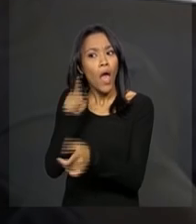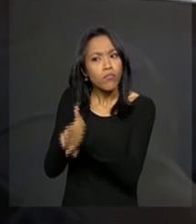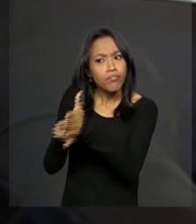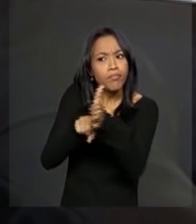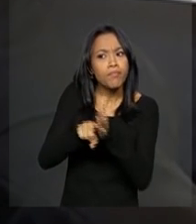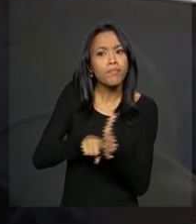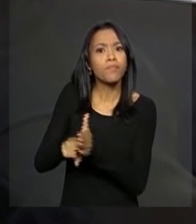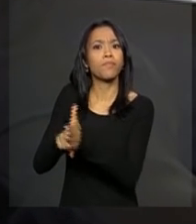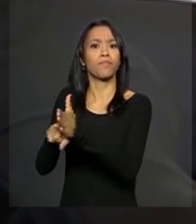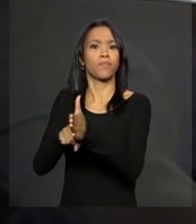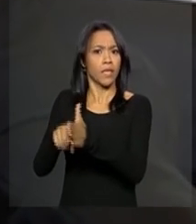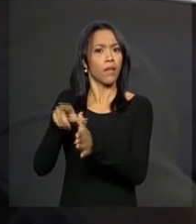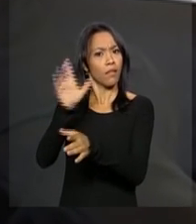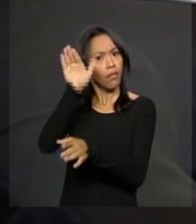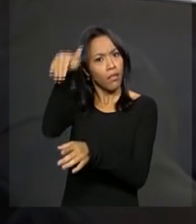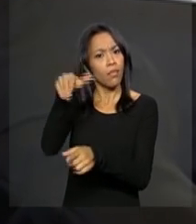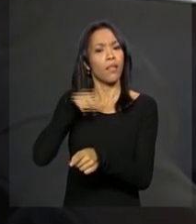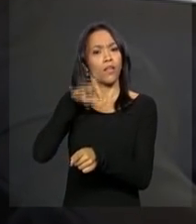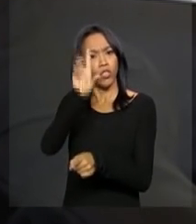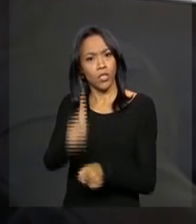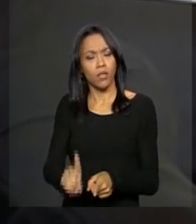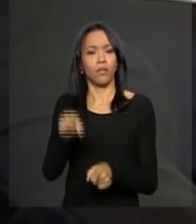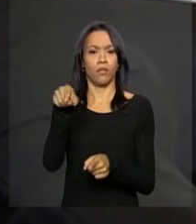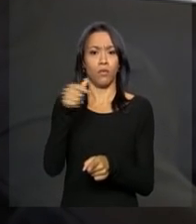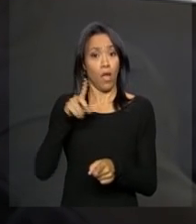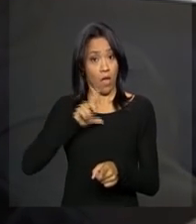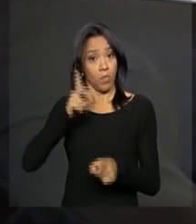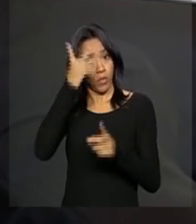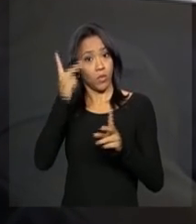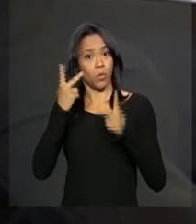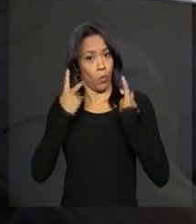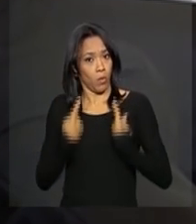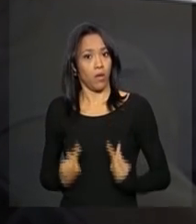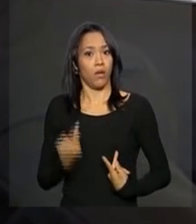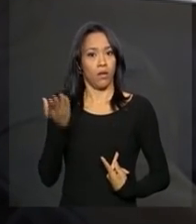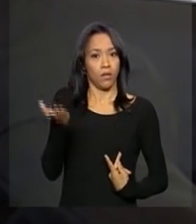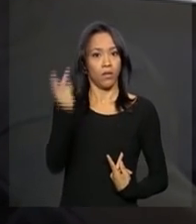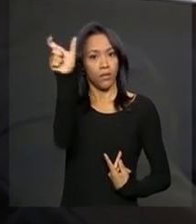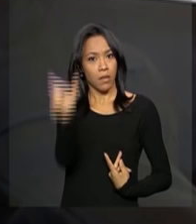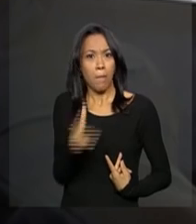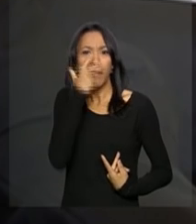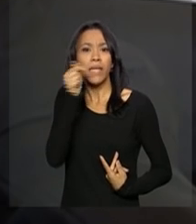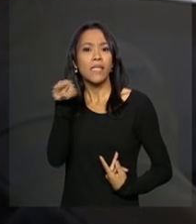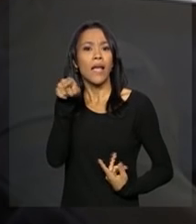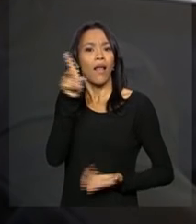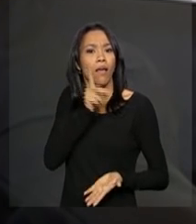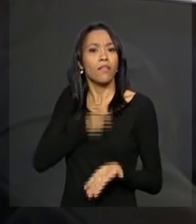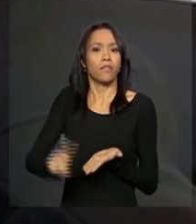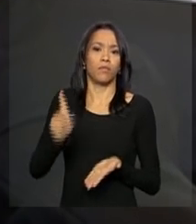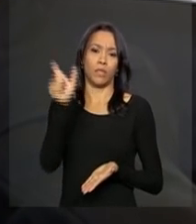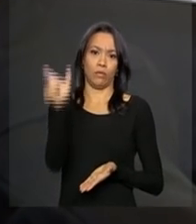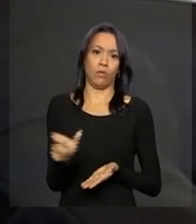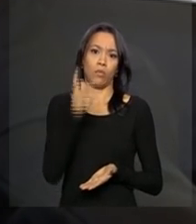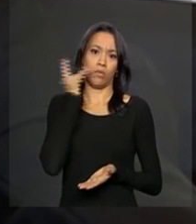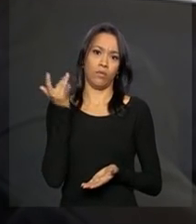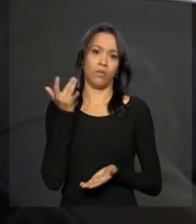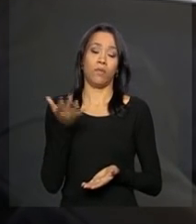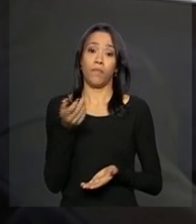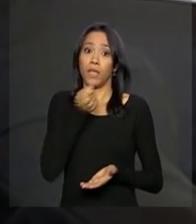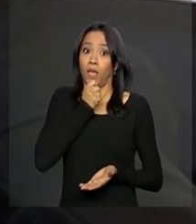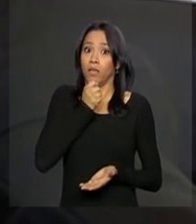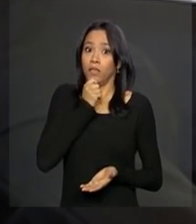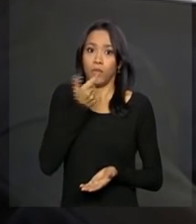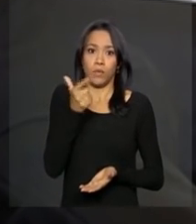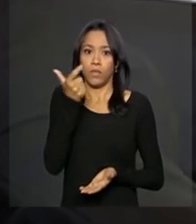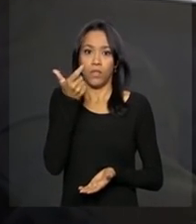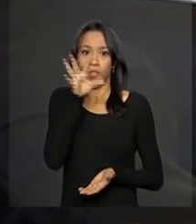humano dotado de direitos de proteção jurídica e política pelo Estado. Acaba tratando o investigado como inimigo. Ou seja, um ser humano que não tem